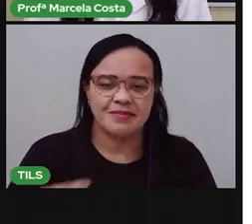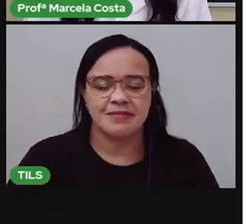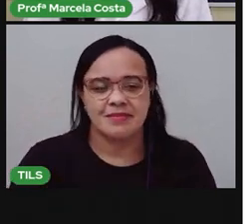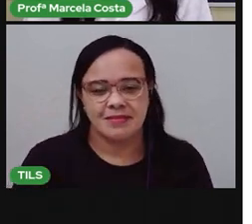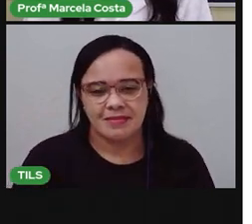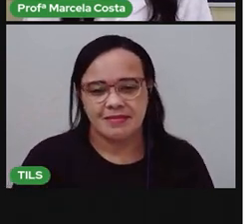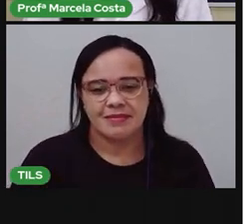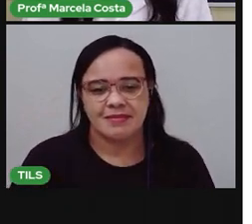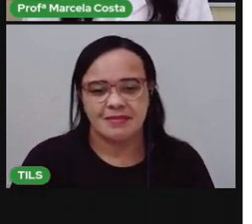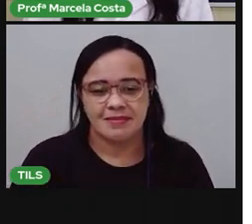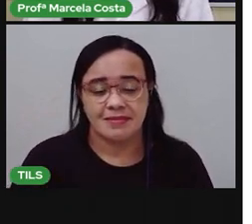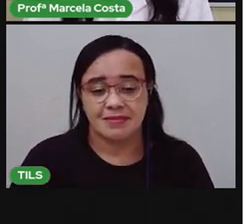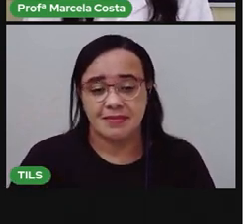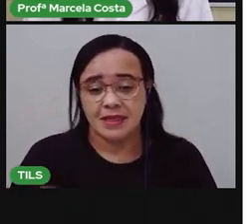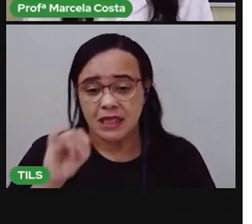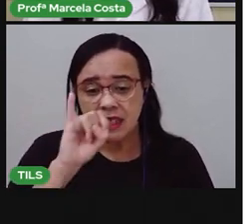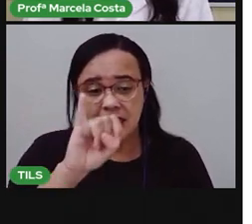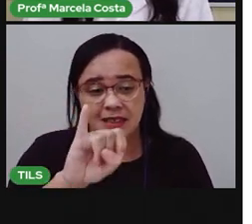Letra I.